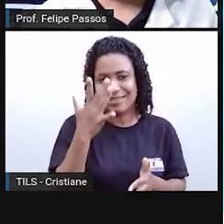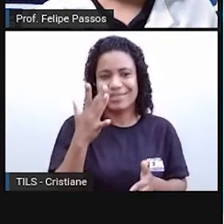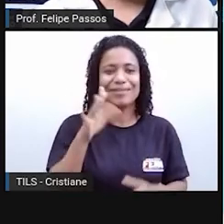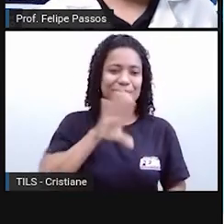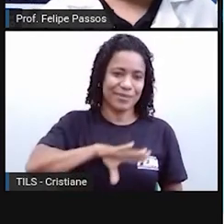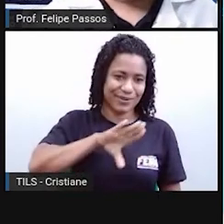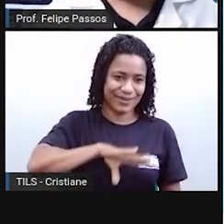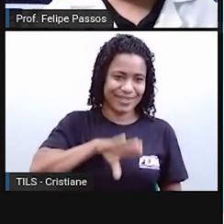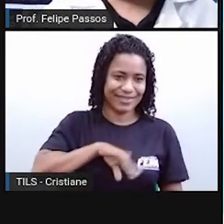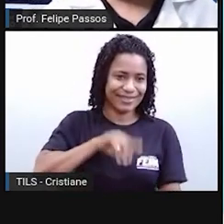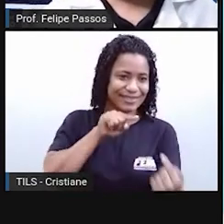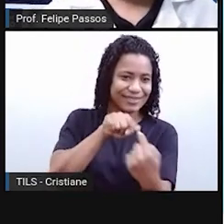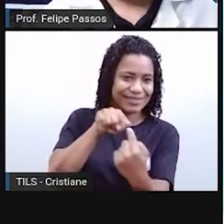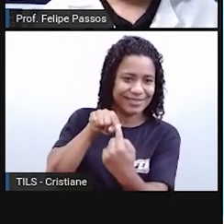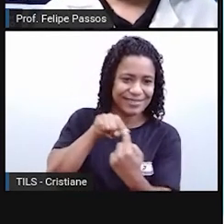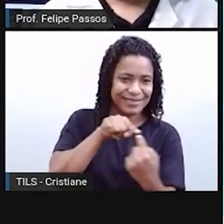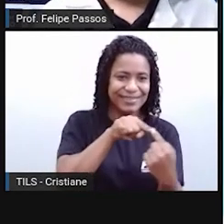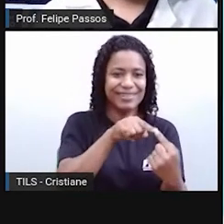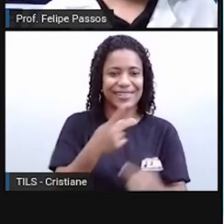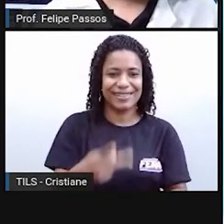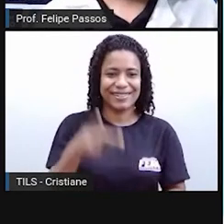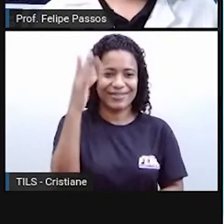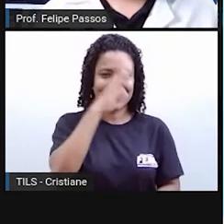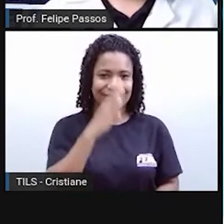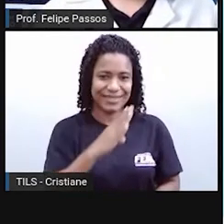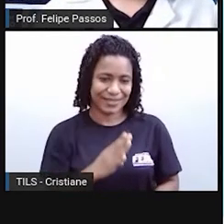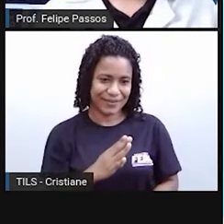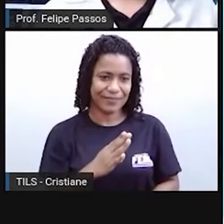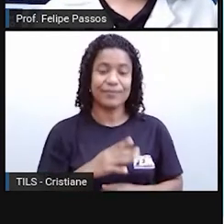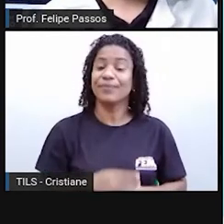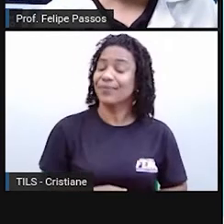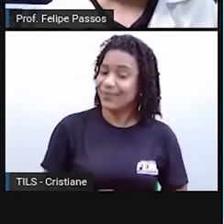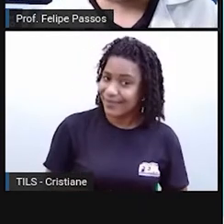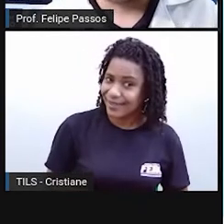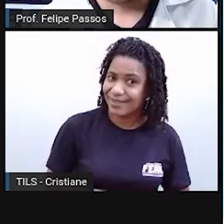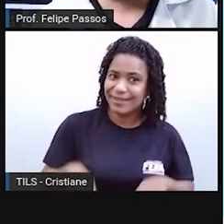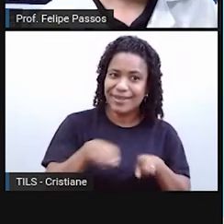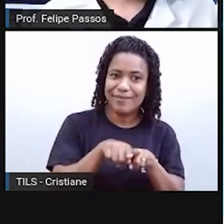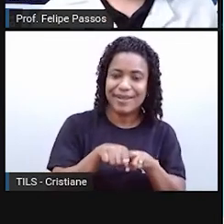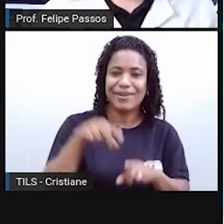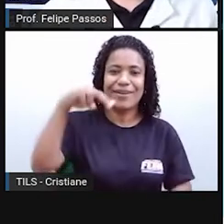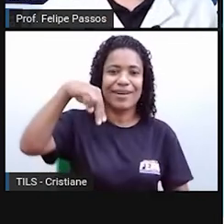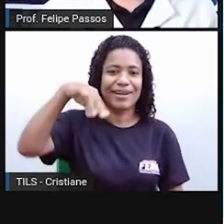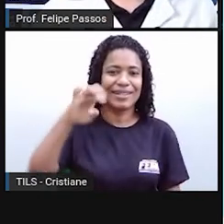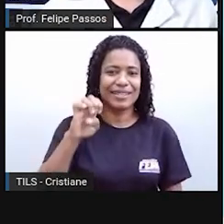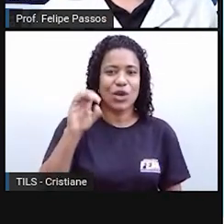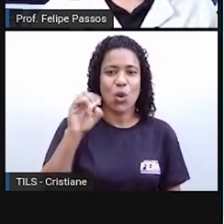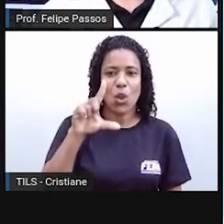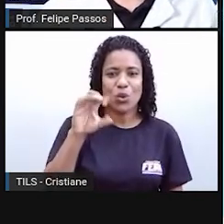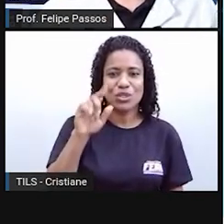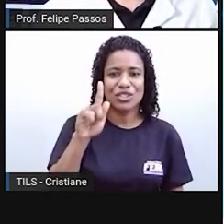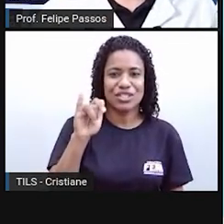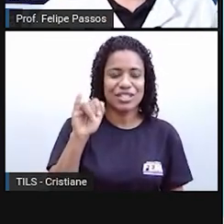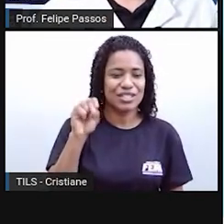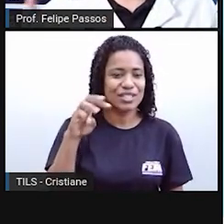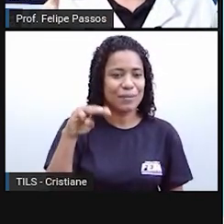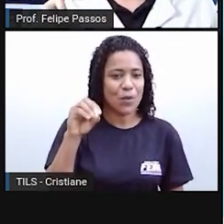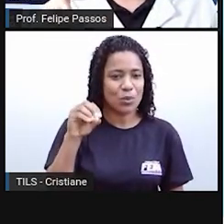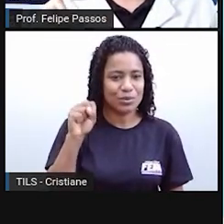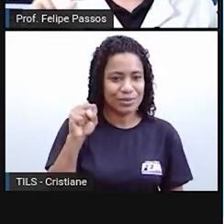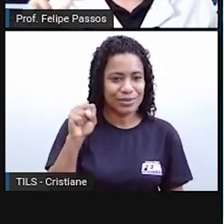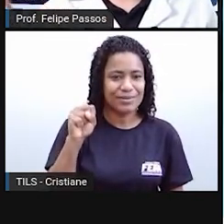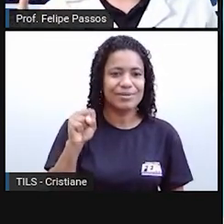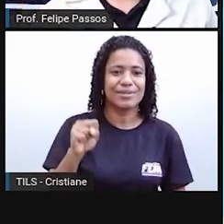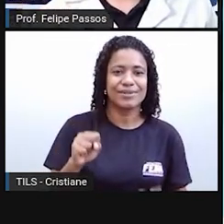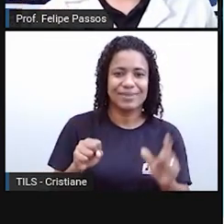português brasileiro. E tem também os neologismos. Sabe o é neologismo? Toda palavra que